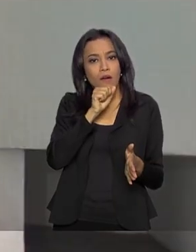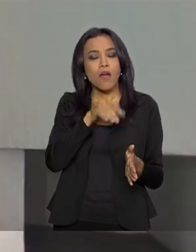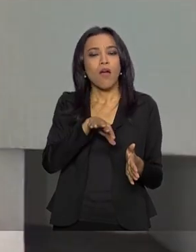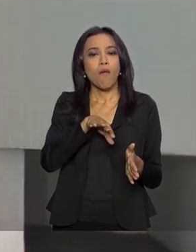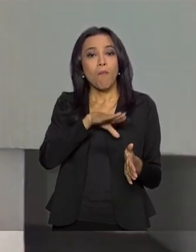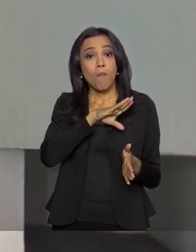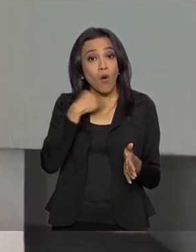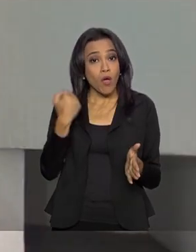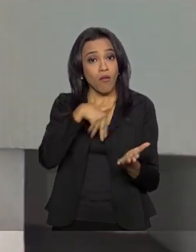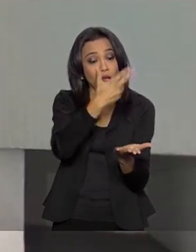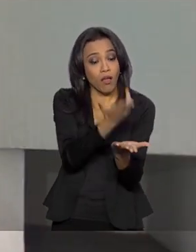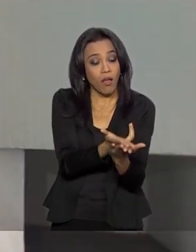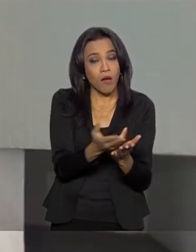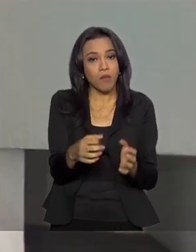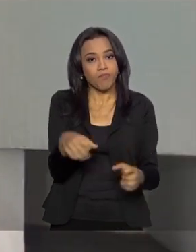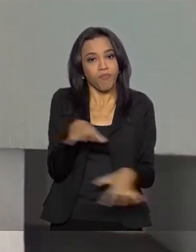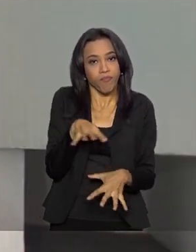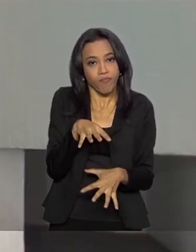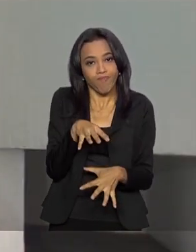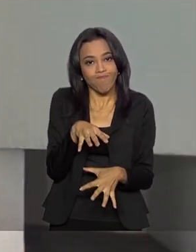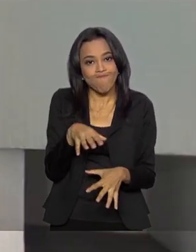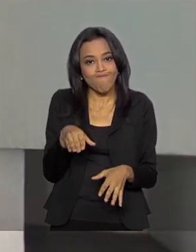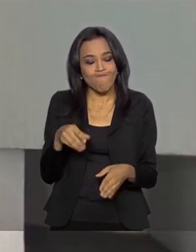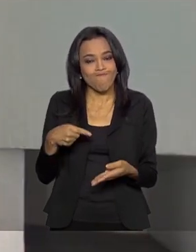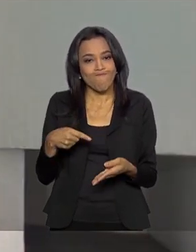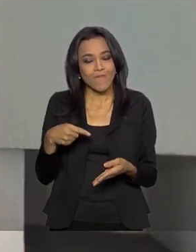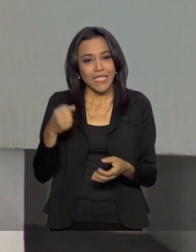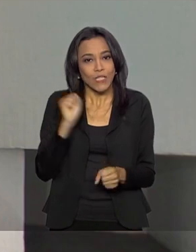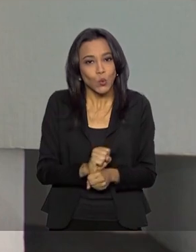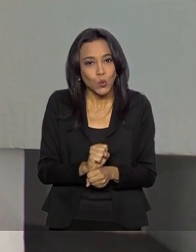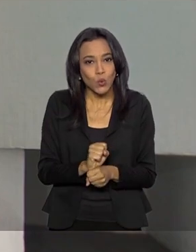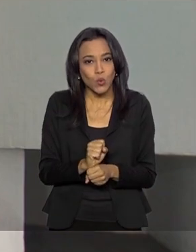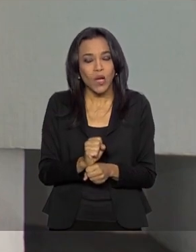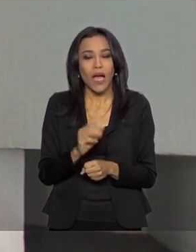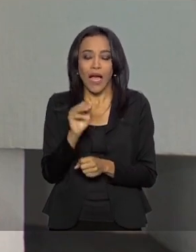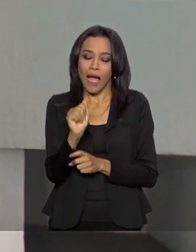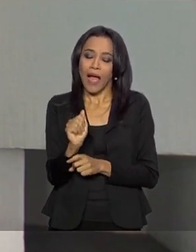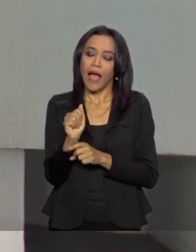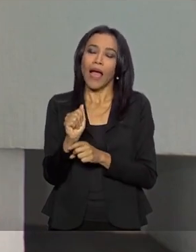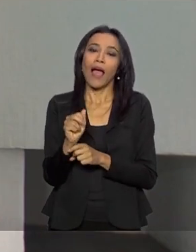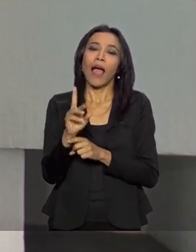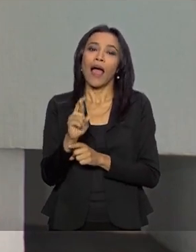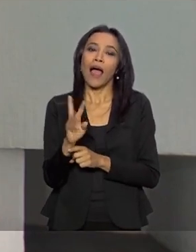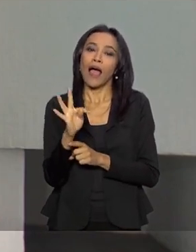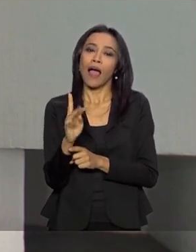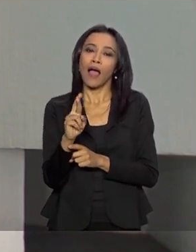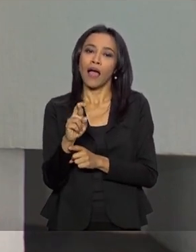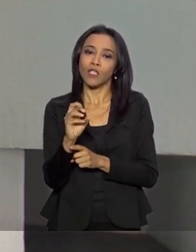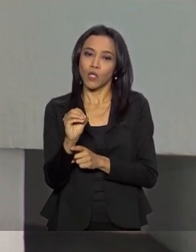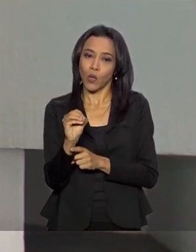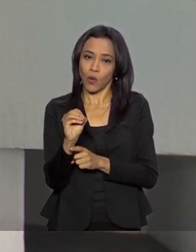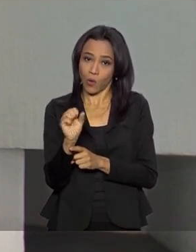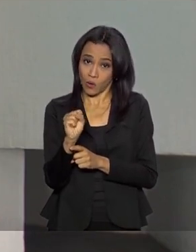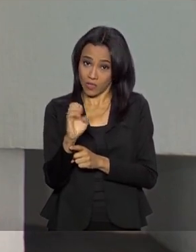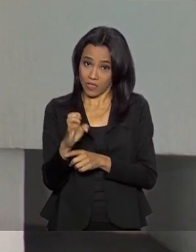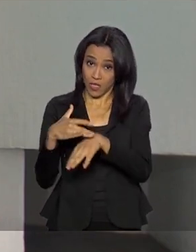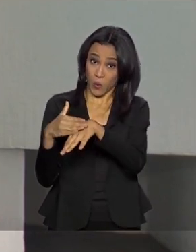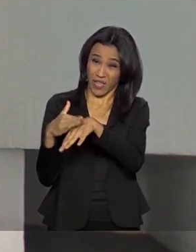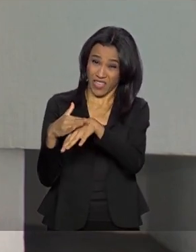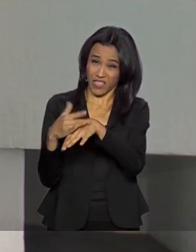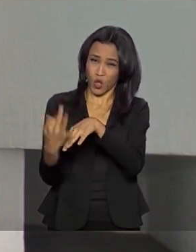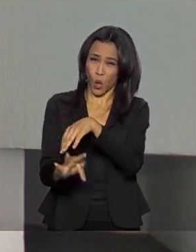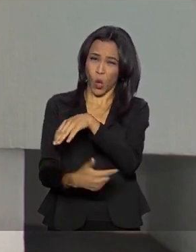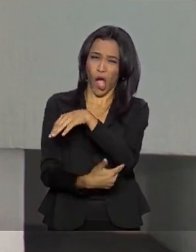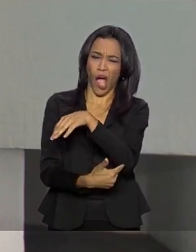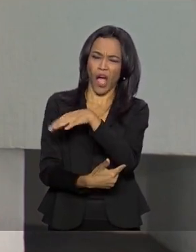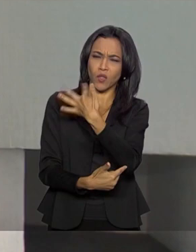por causa de... Como é que é? artrose. Então, naquele tempo, quando começava a